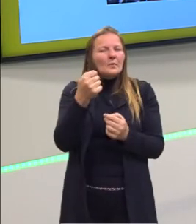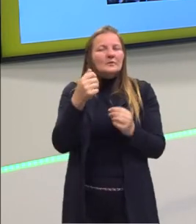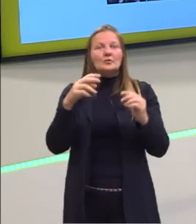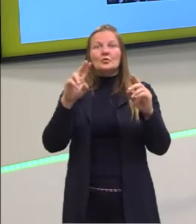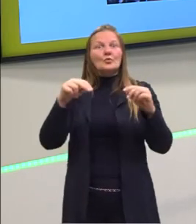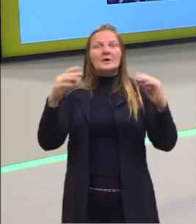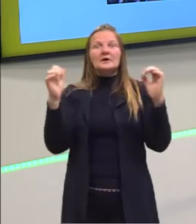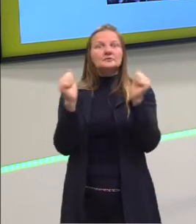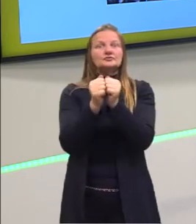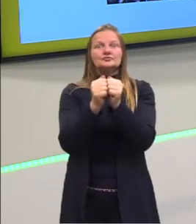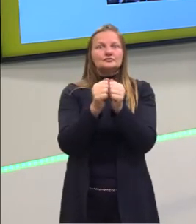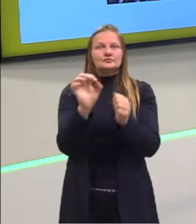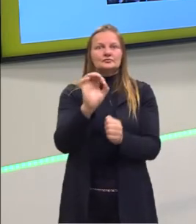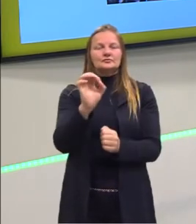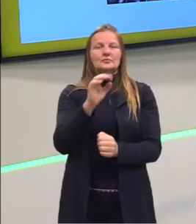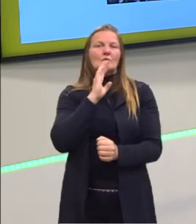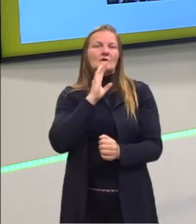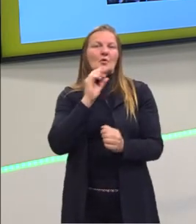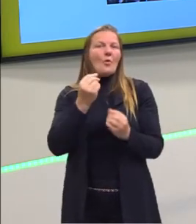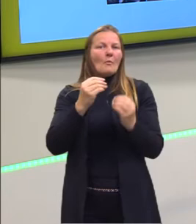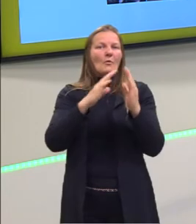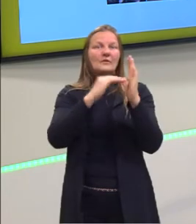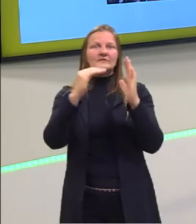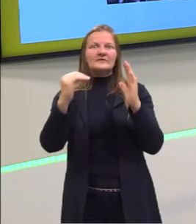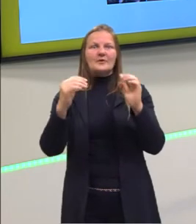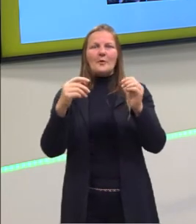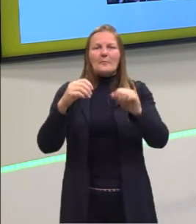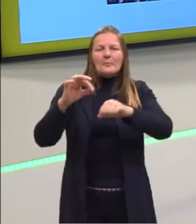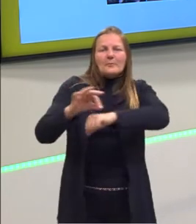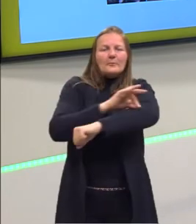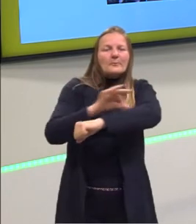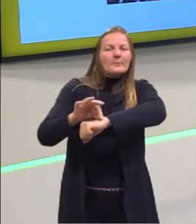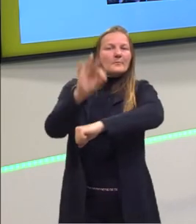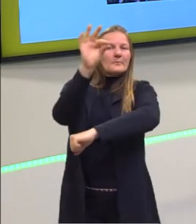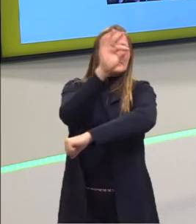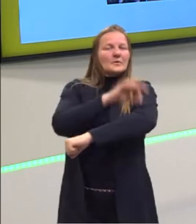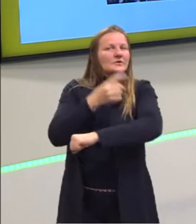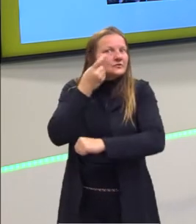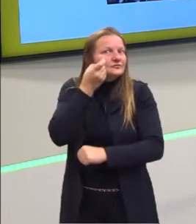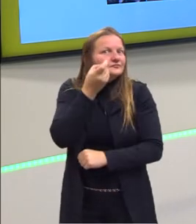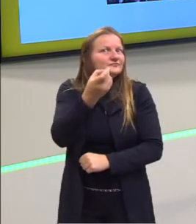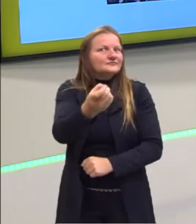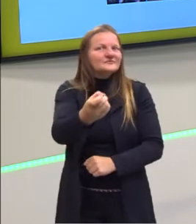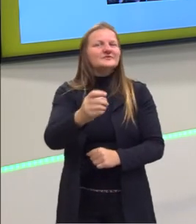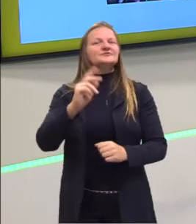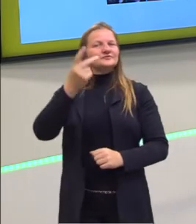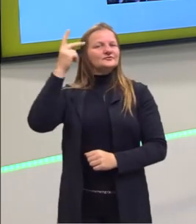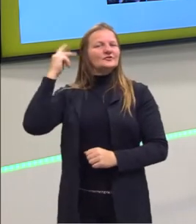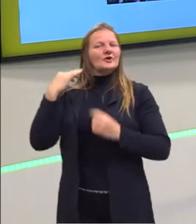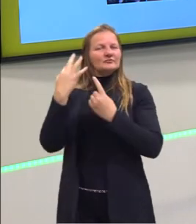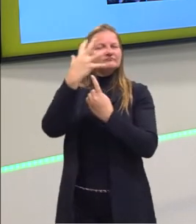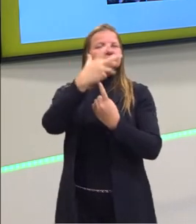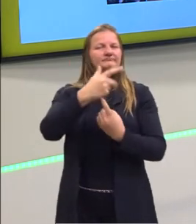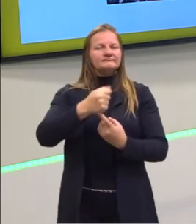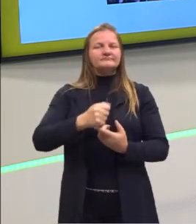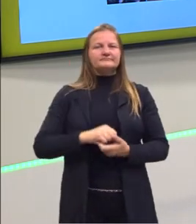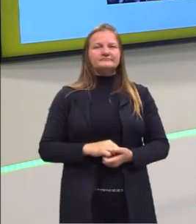cruzado, sem nunca terem se conhecido. Isso também é muito interessante aqui na história, na história da arte.